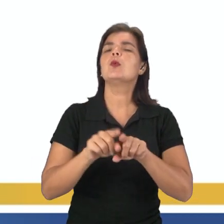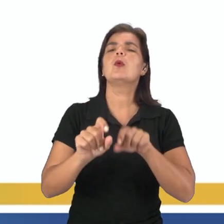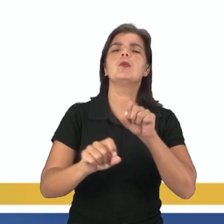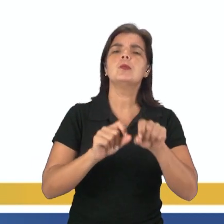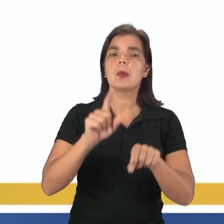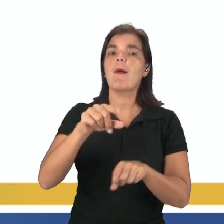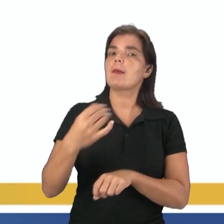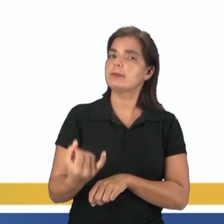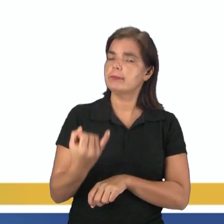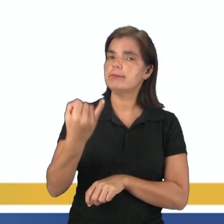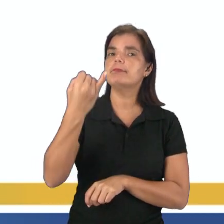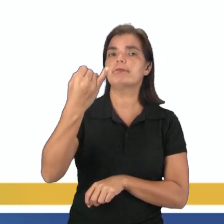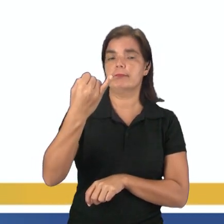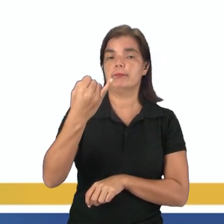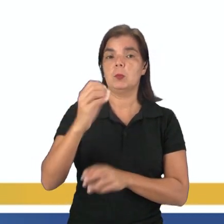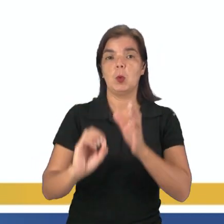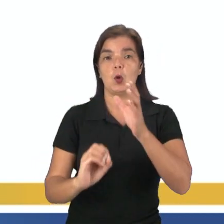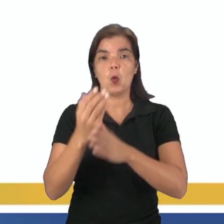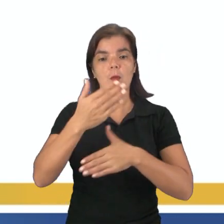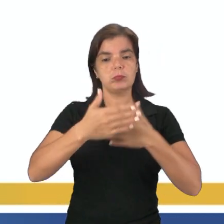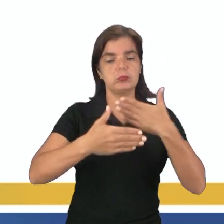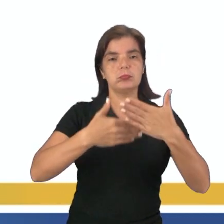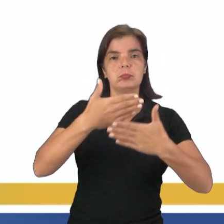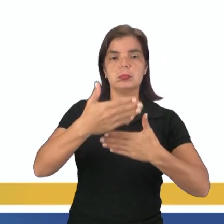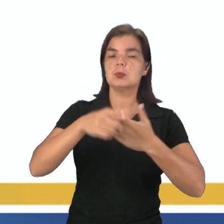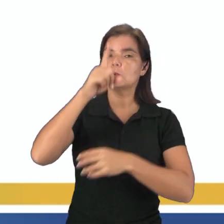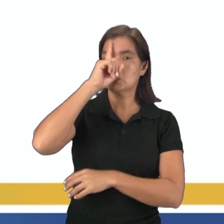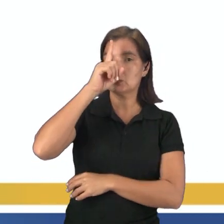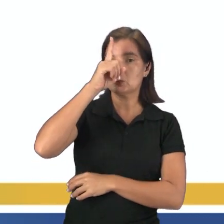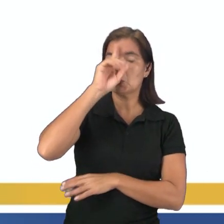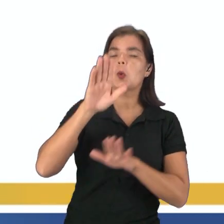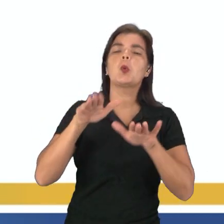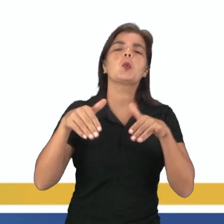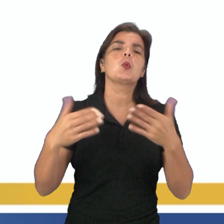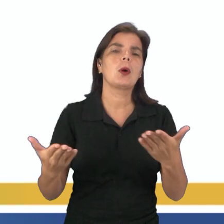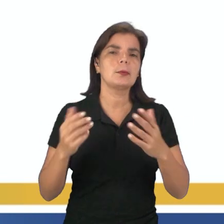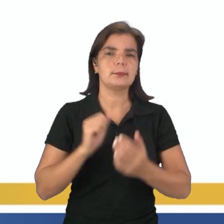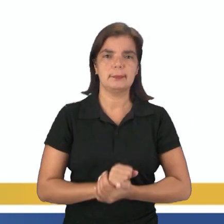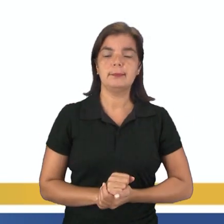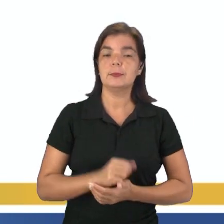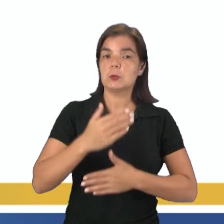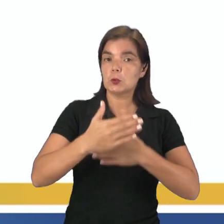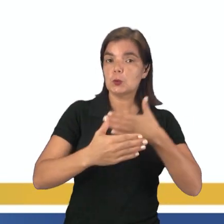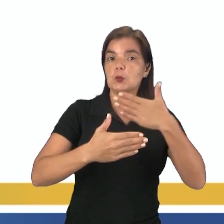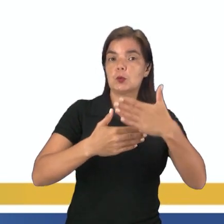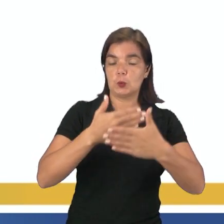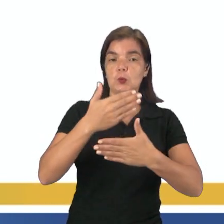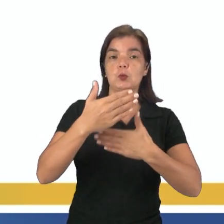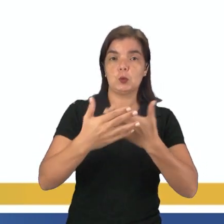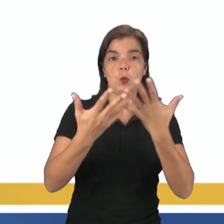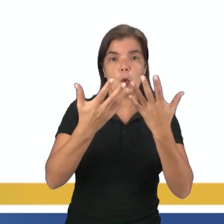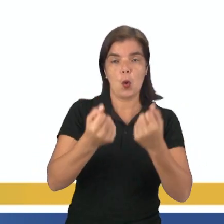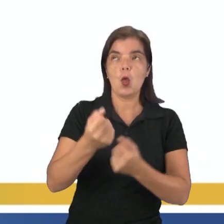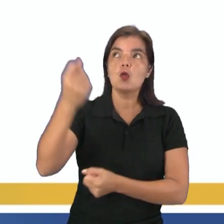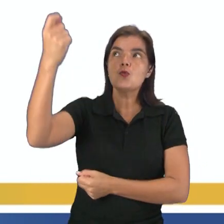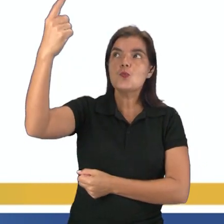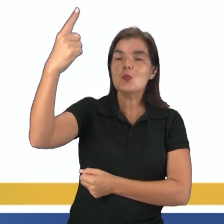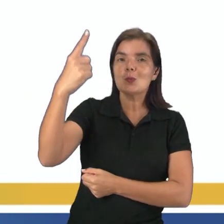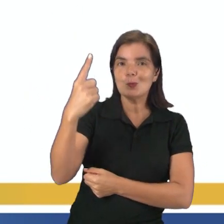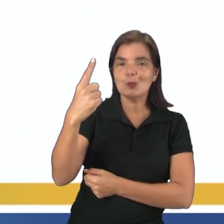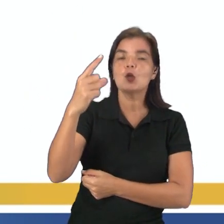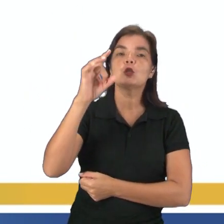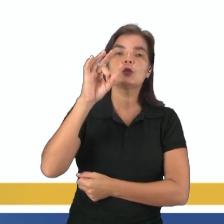ozônio, ela é muito importante para realizar um processo diariamente. processo é esse? O processo de filtração dos raios solares.